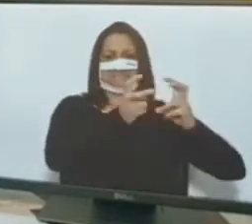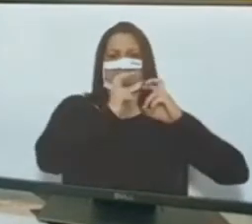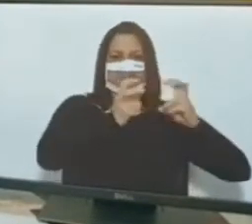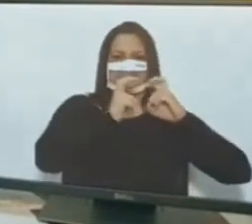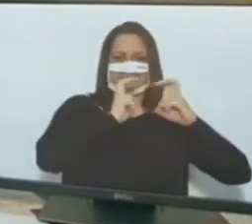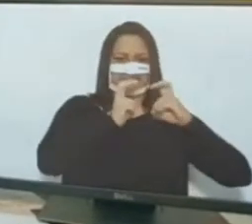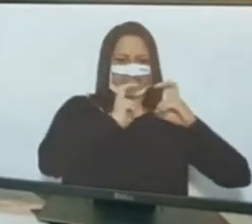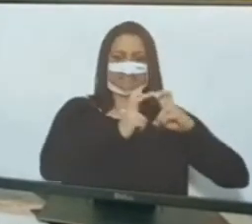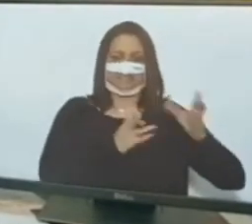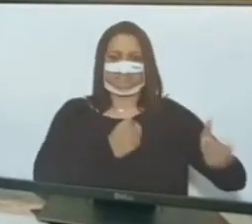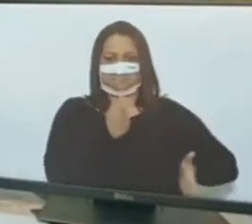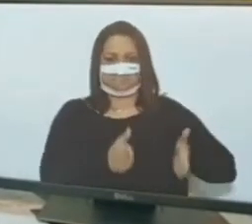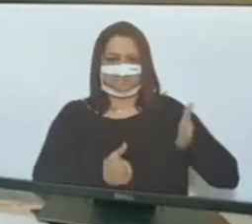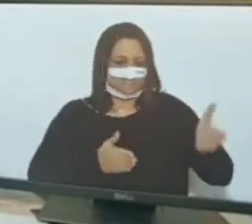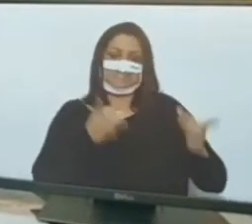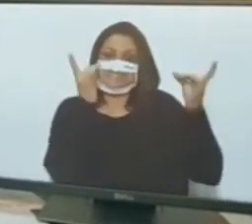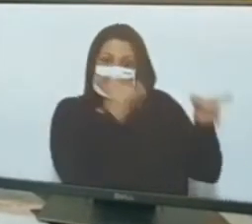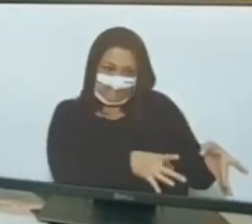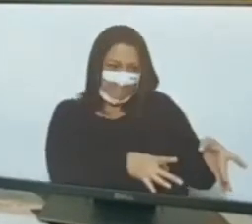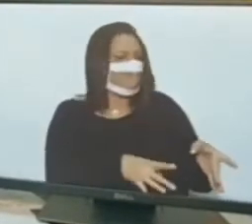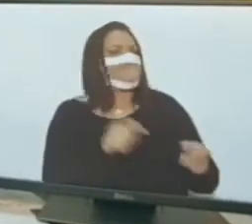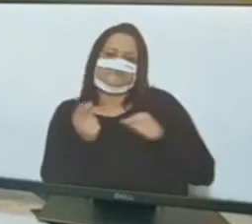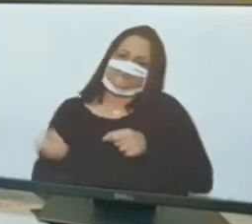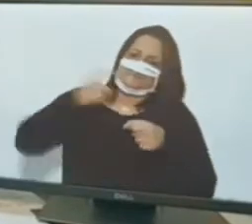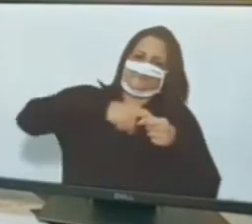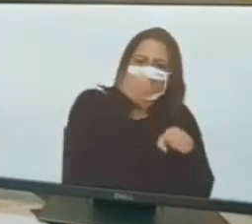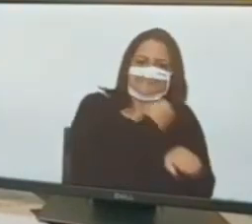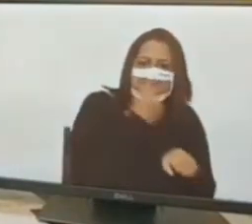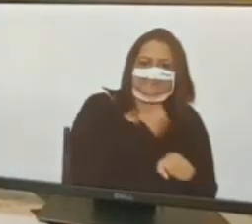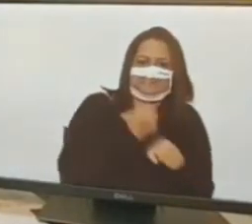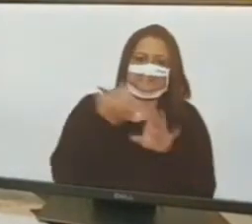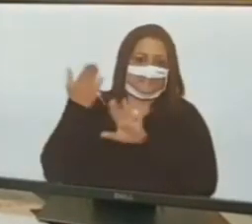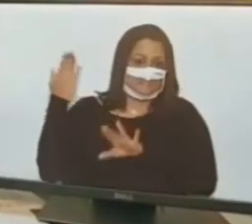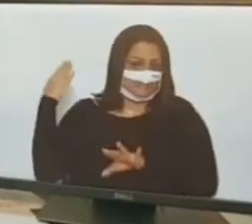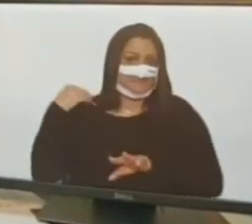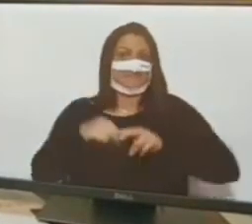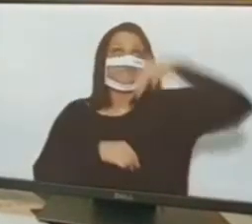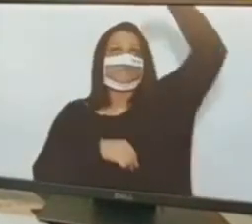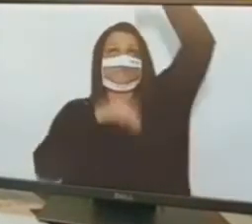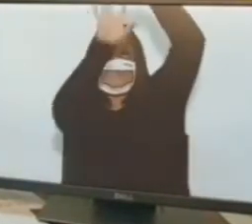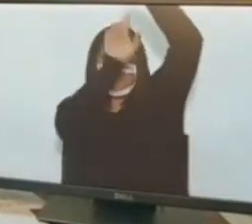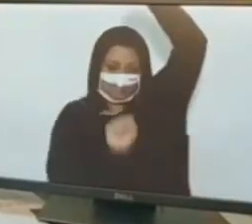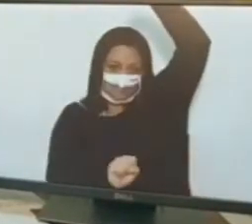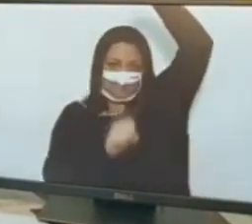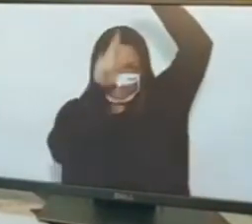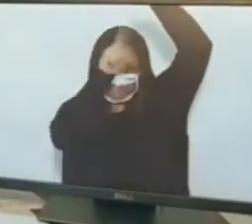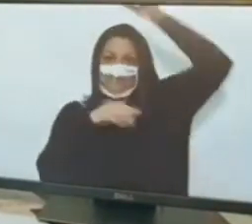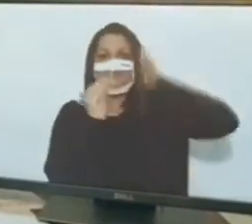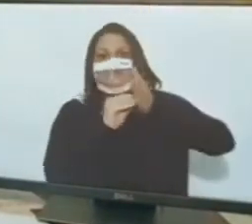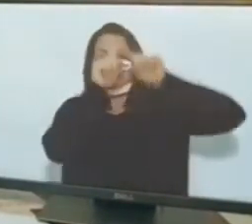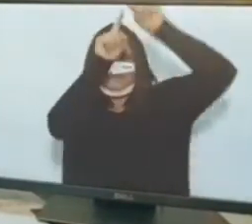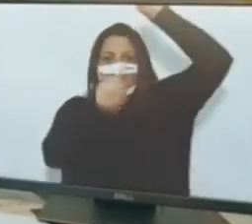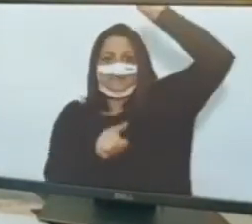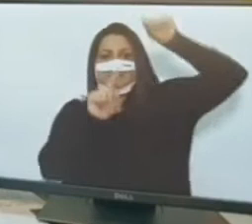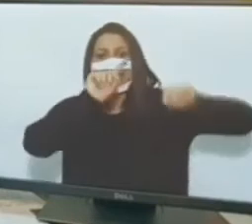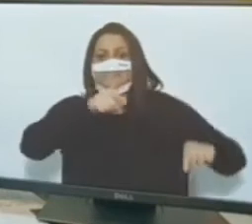a ferrovia Norte-Sul. Faltava 1.500 quilômetros de trilho. Até o ano que vem termina. O ano passado